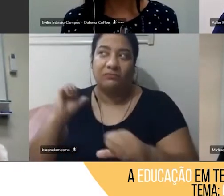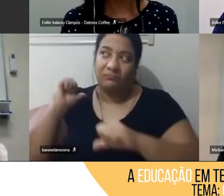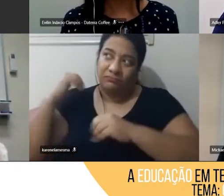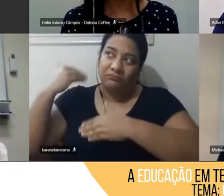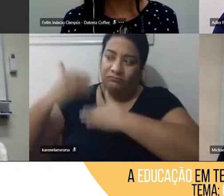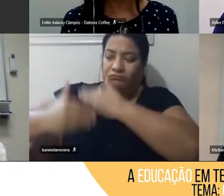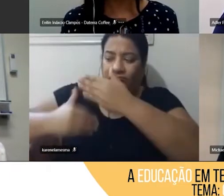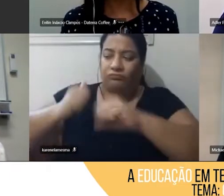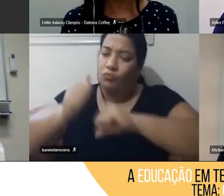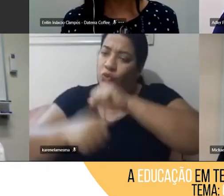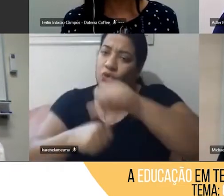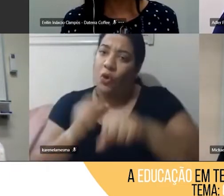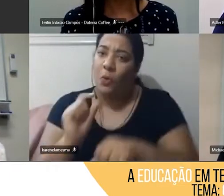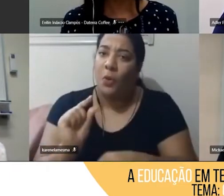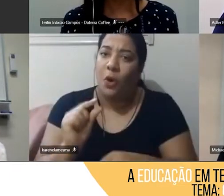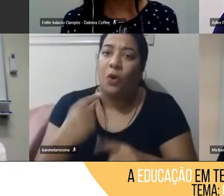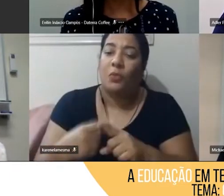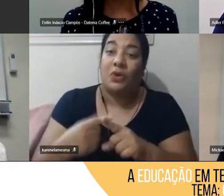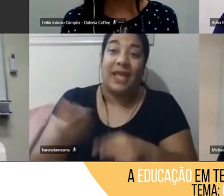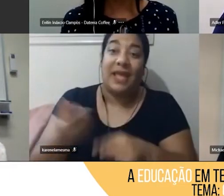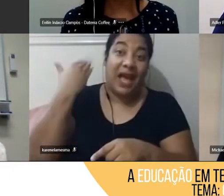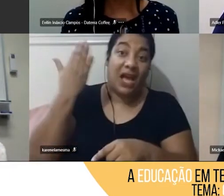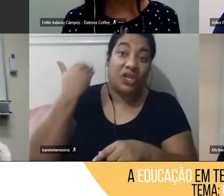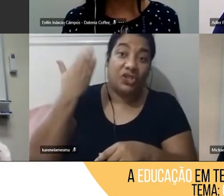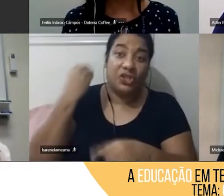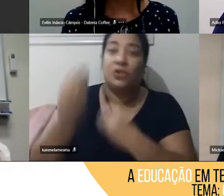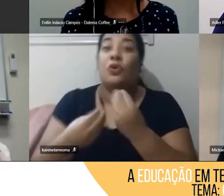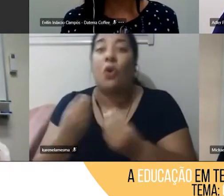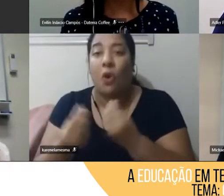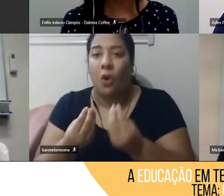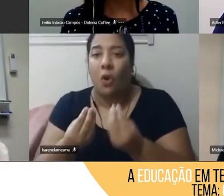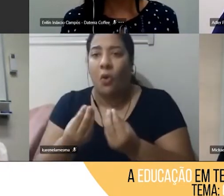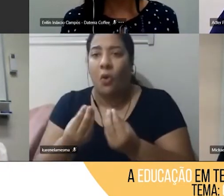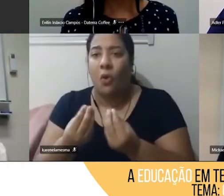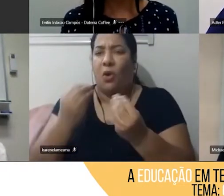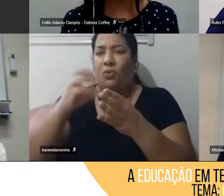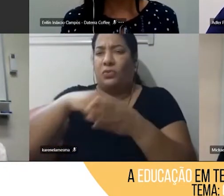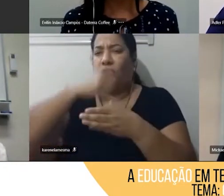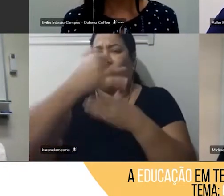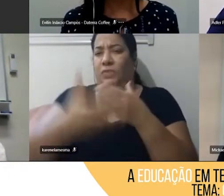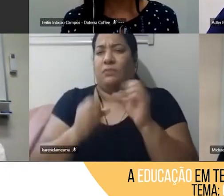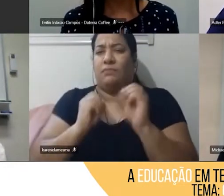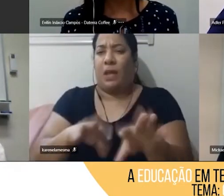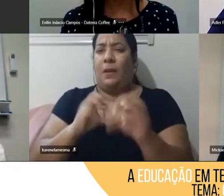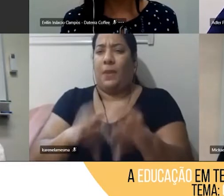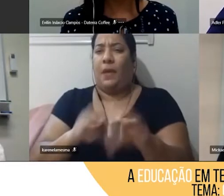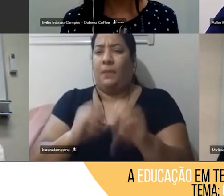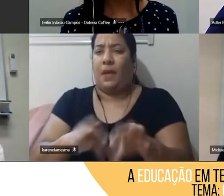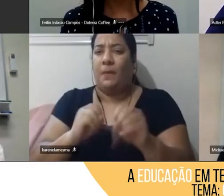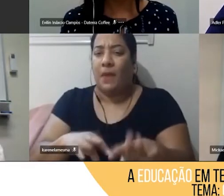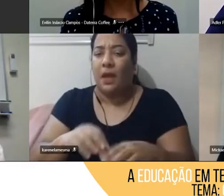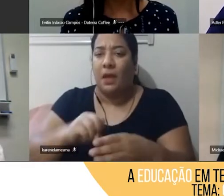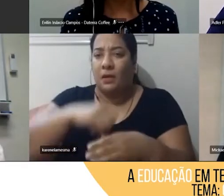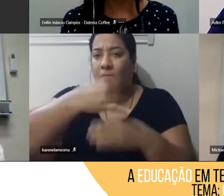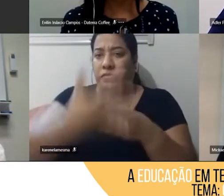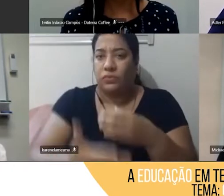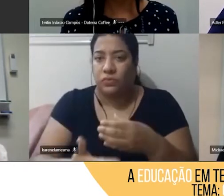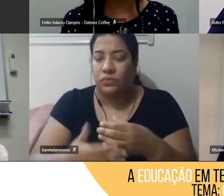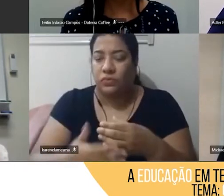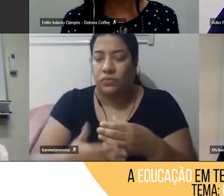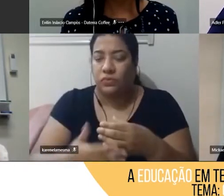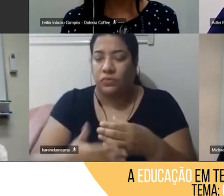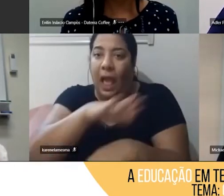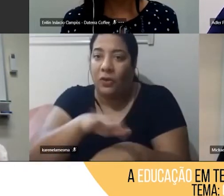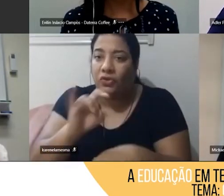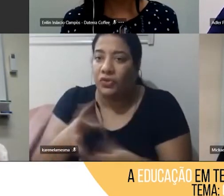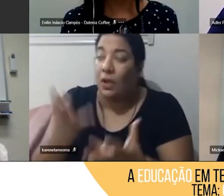papel onde a gente traz ali um monte de conteúdo e os alunos ficam recebendo esse conteúdo com